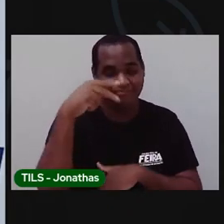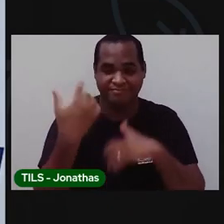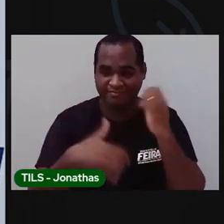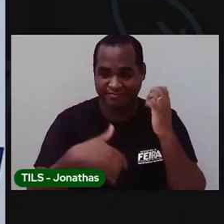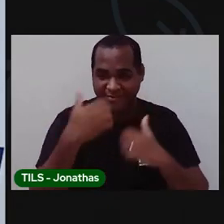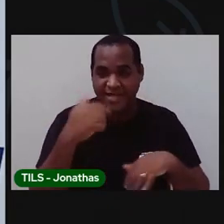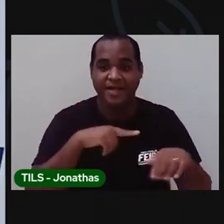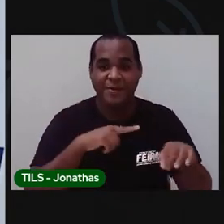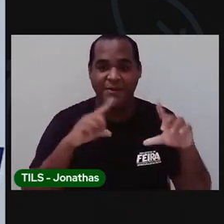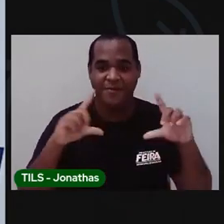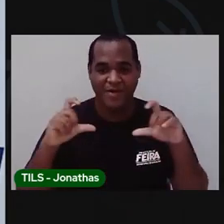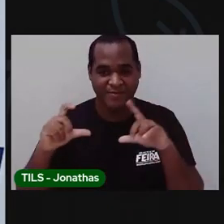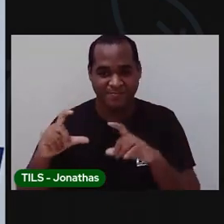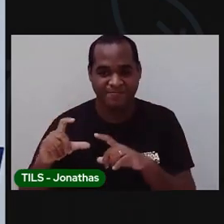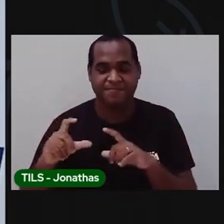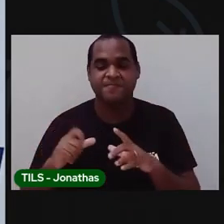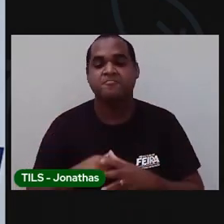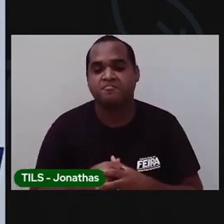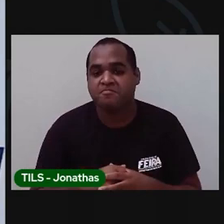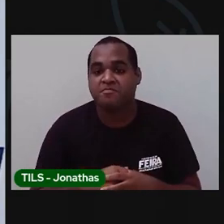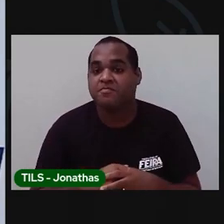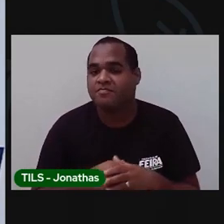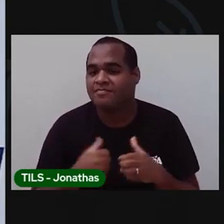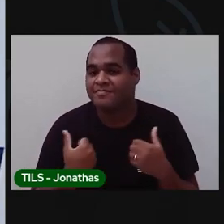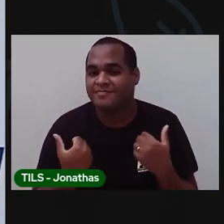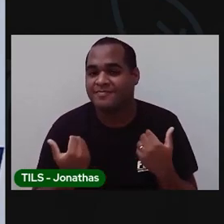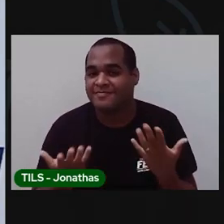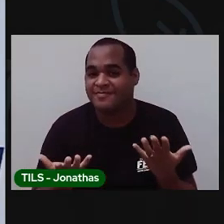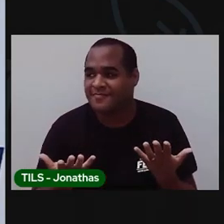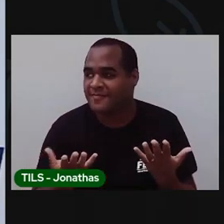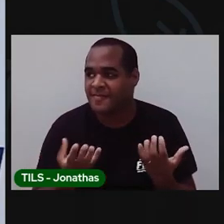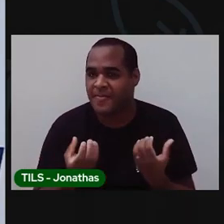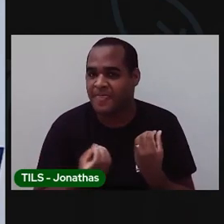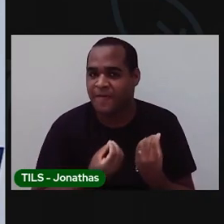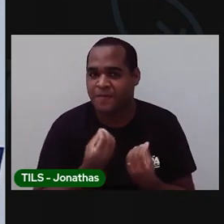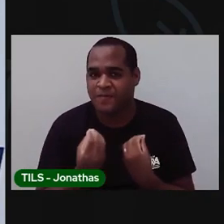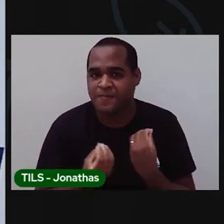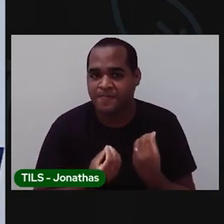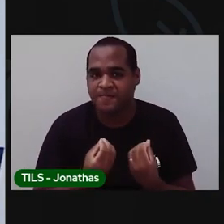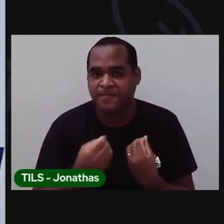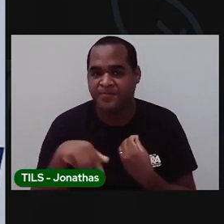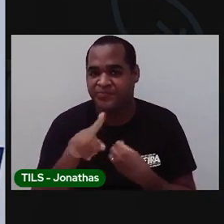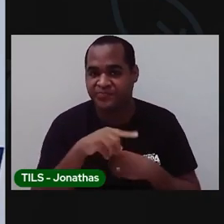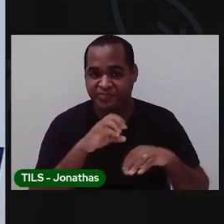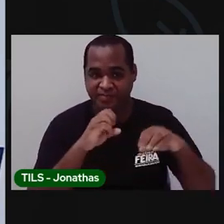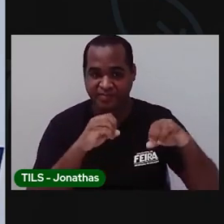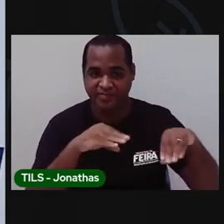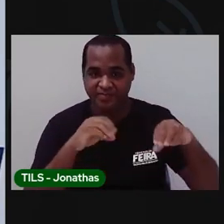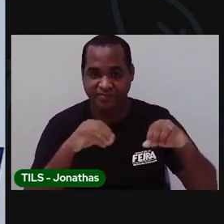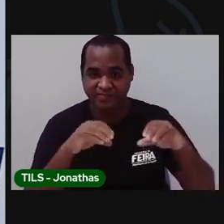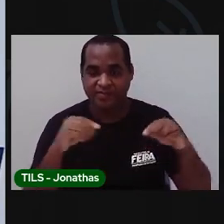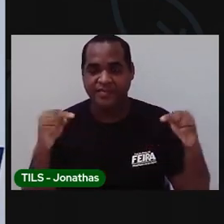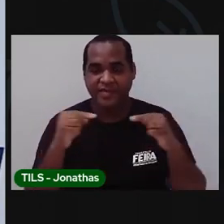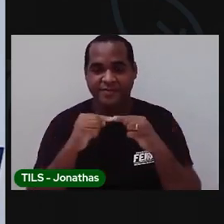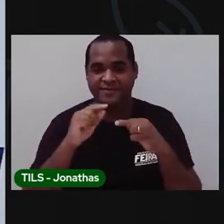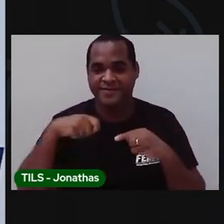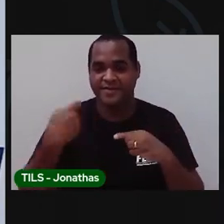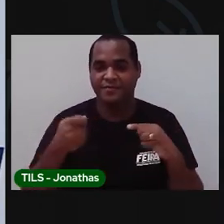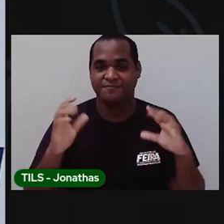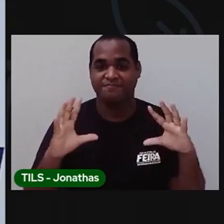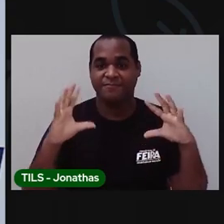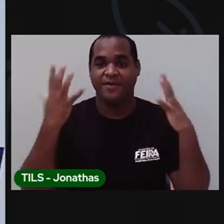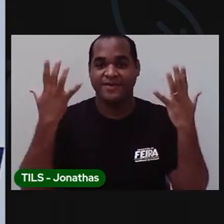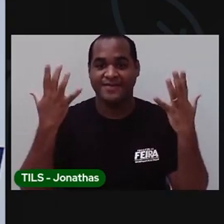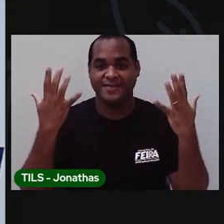as imagens. Então, como a nossa última aula falou sobre festa, nesse texto